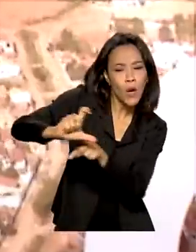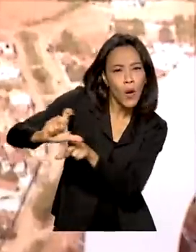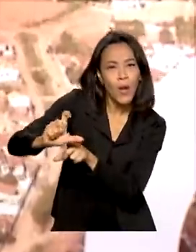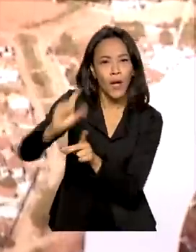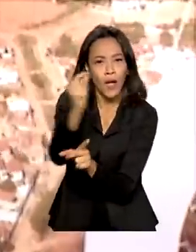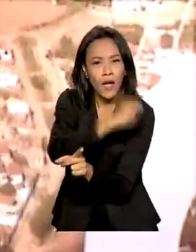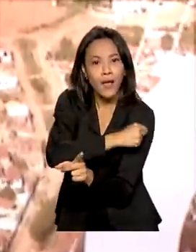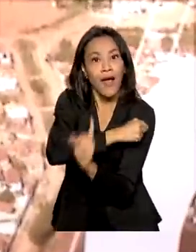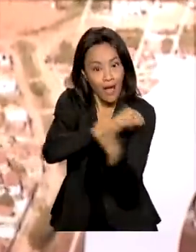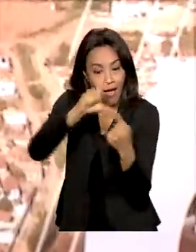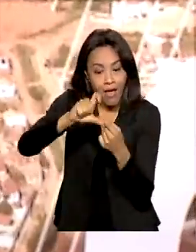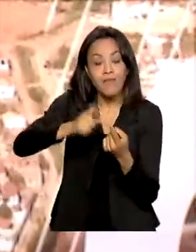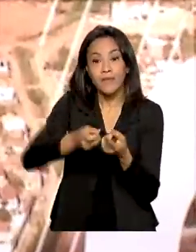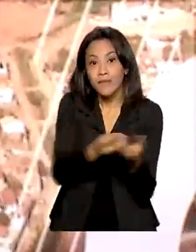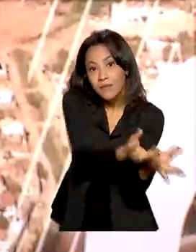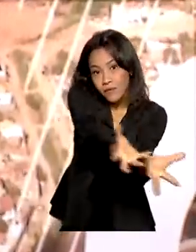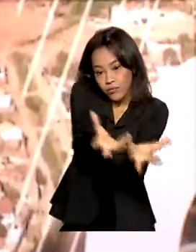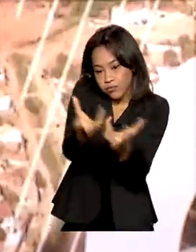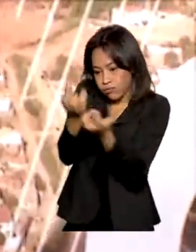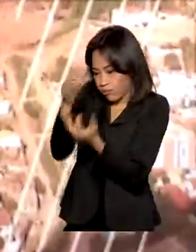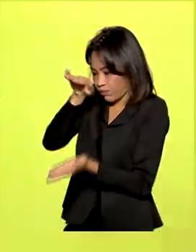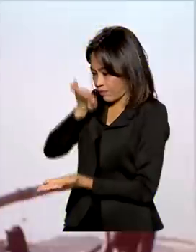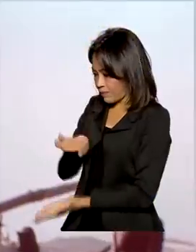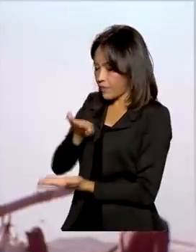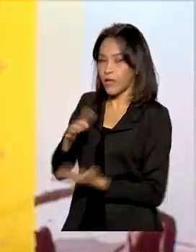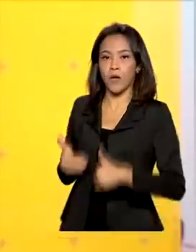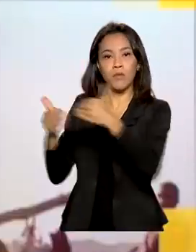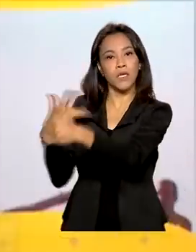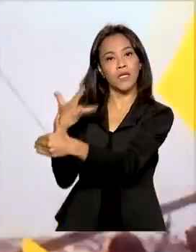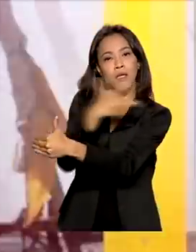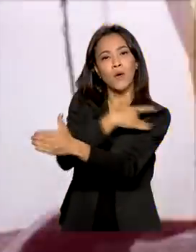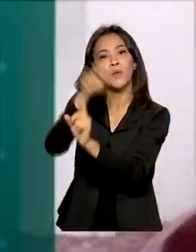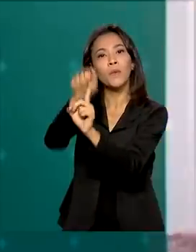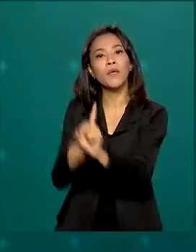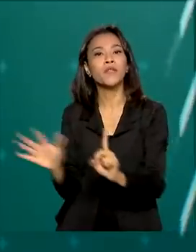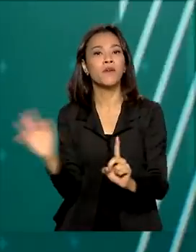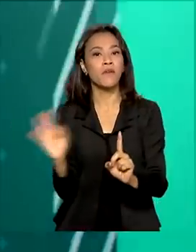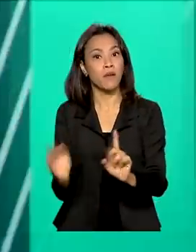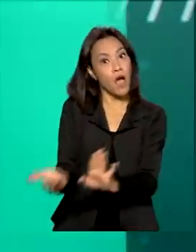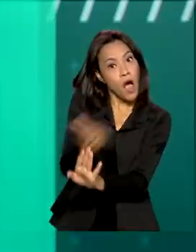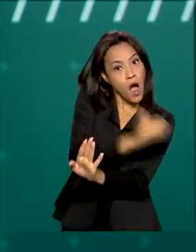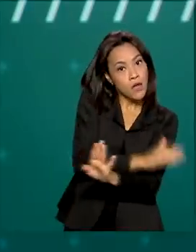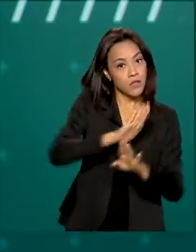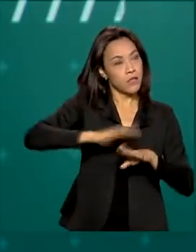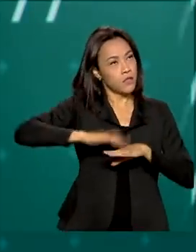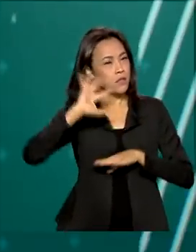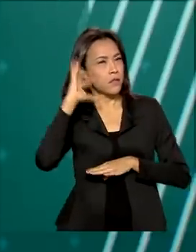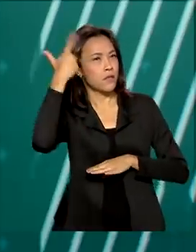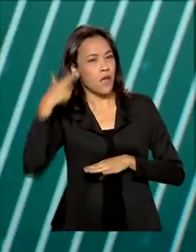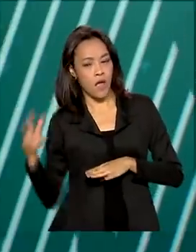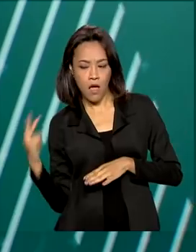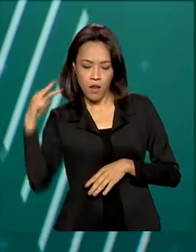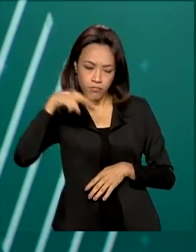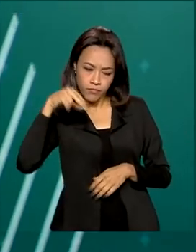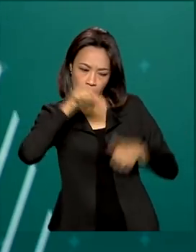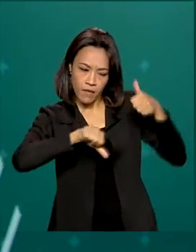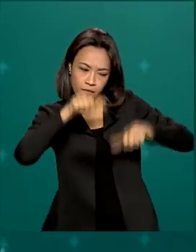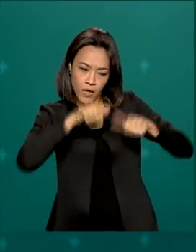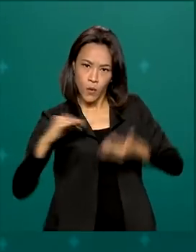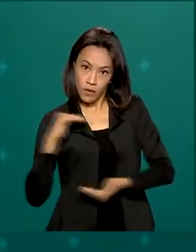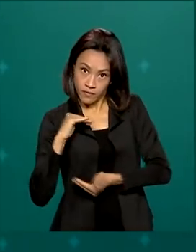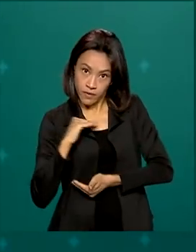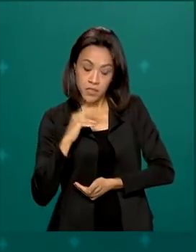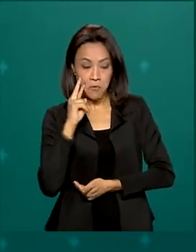sejam entregues ao Ministério da Saúde já em fevereiro. Antes da decisão, a Anvisa avaliou estudos comparativos e